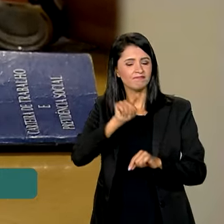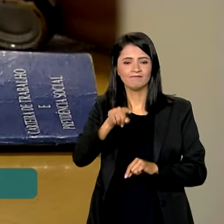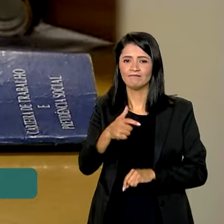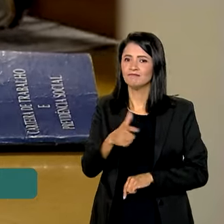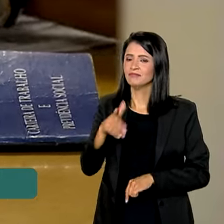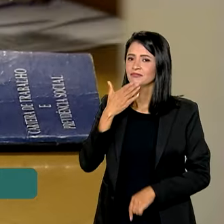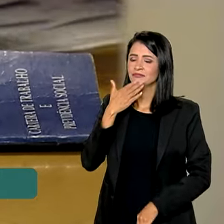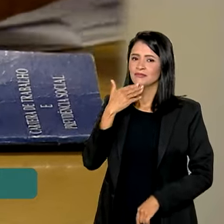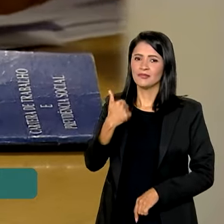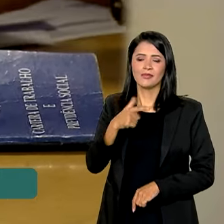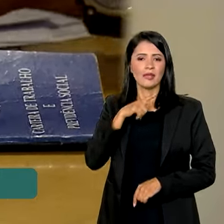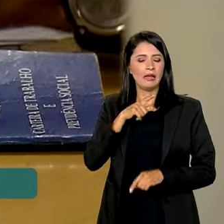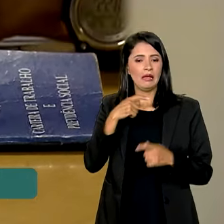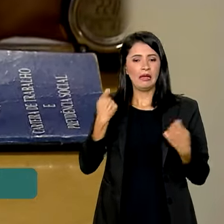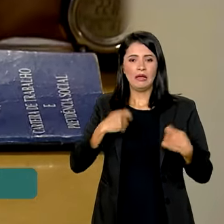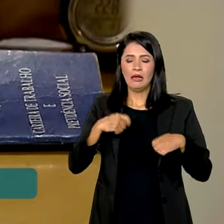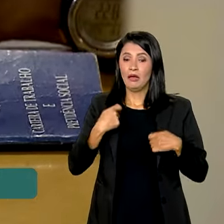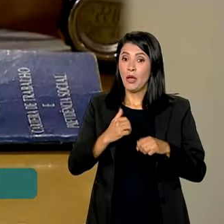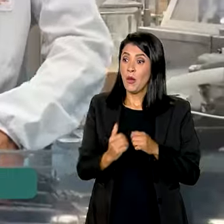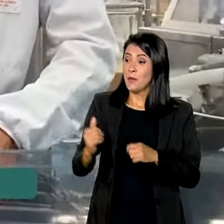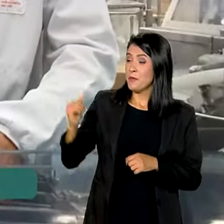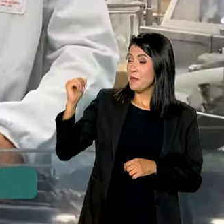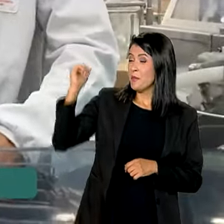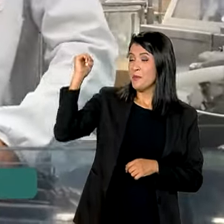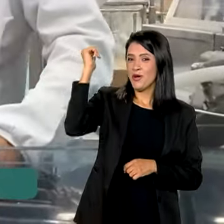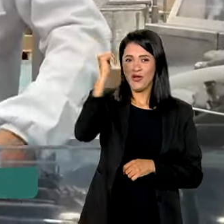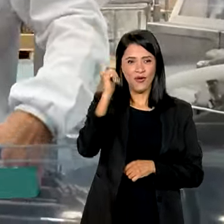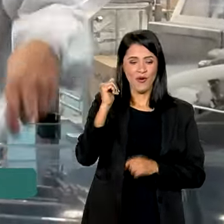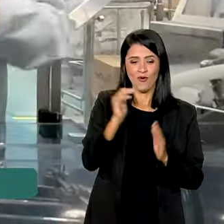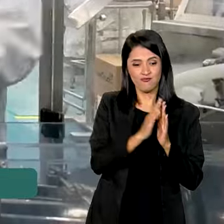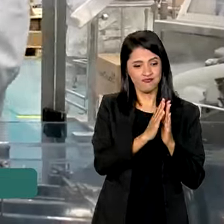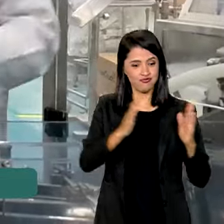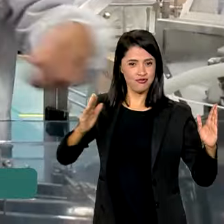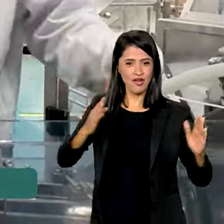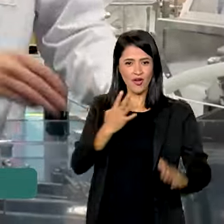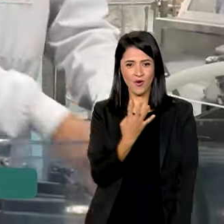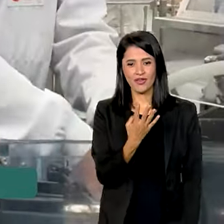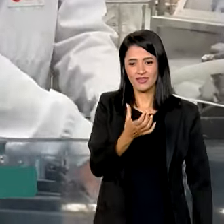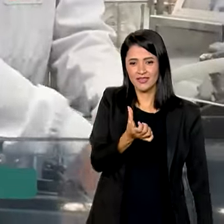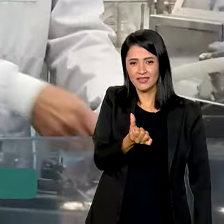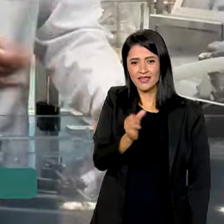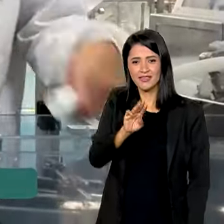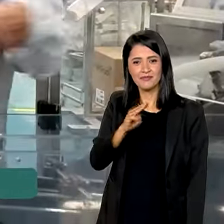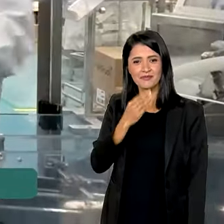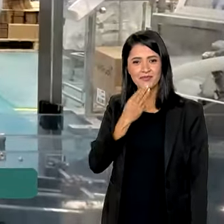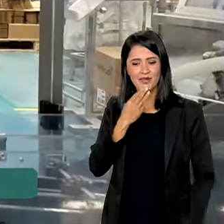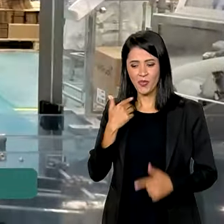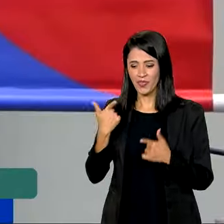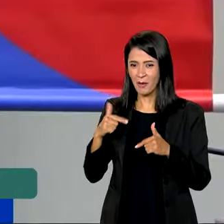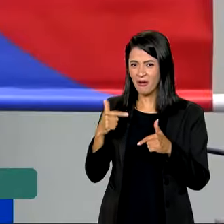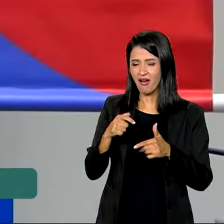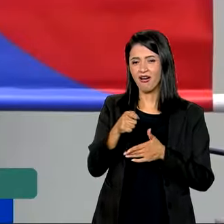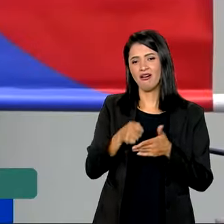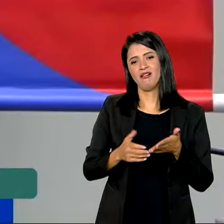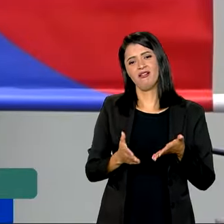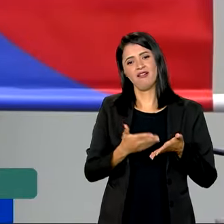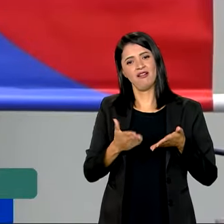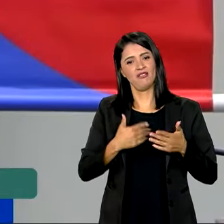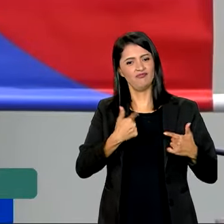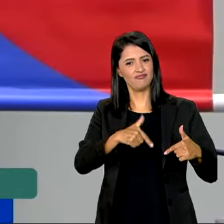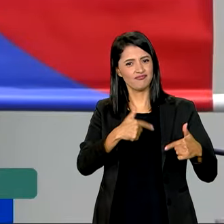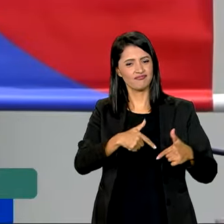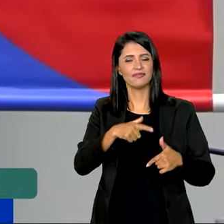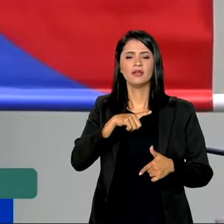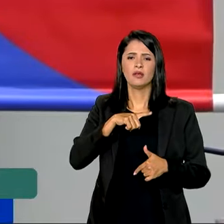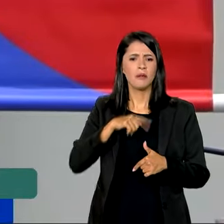maior estoque da série histórica. 46 milhões de empregos formais. Nós queremos mais,